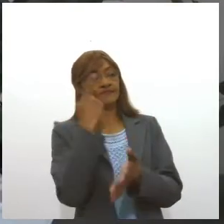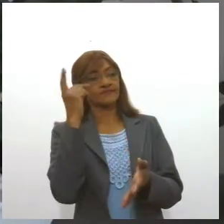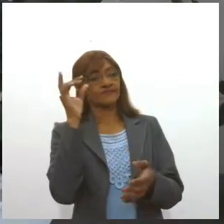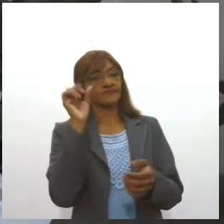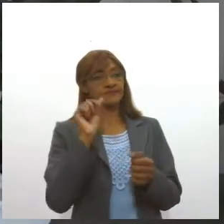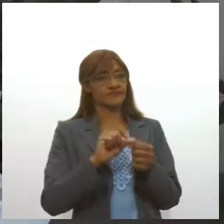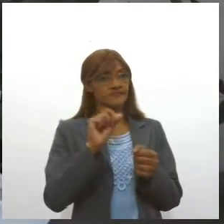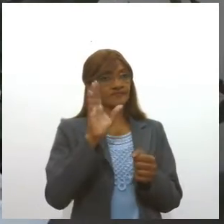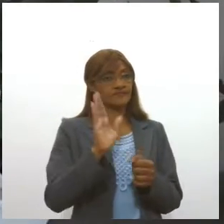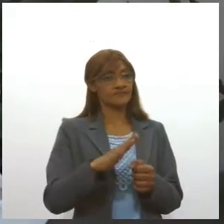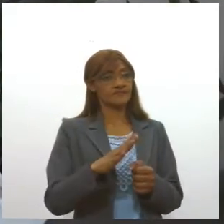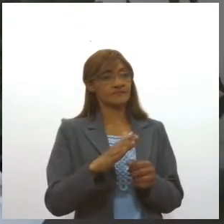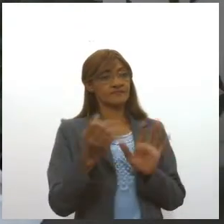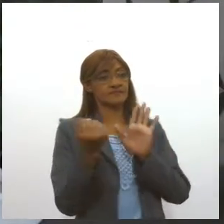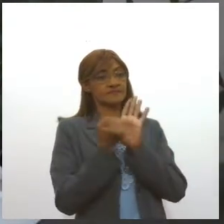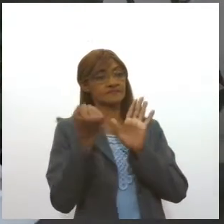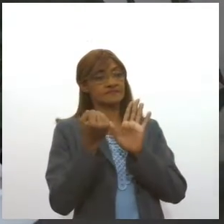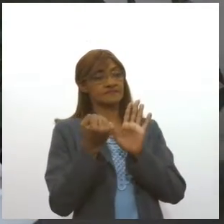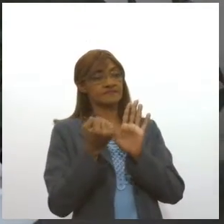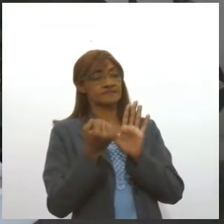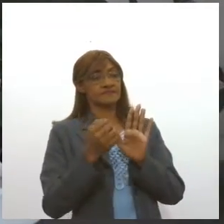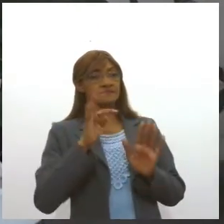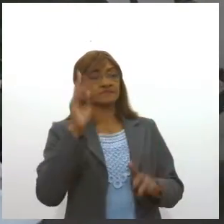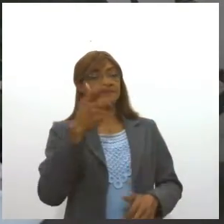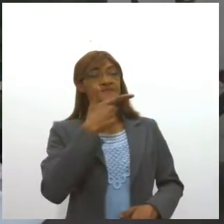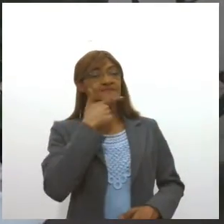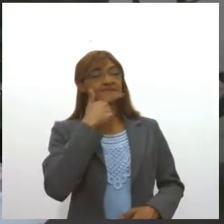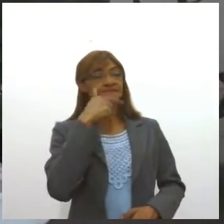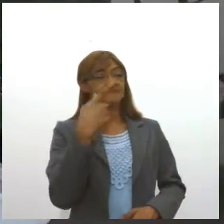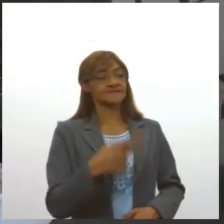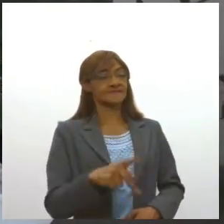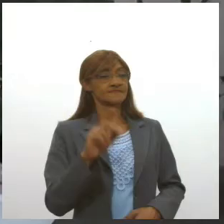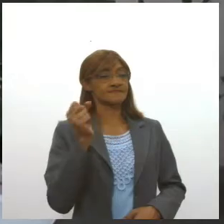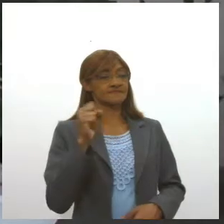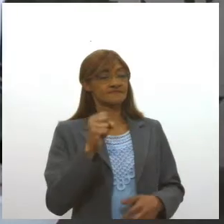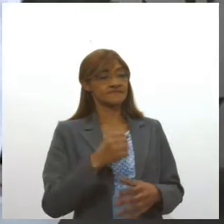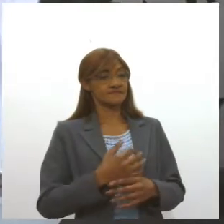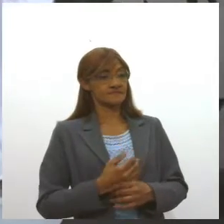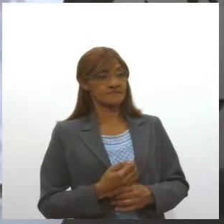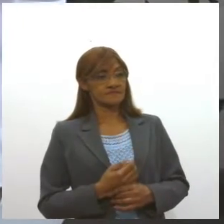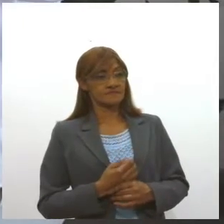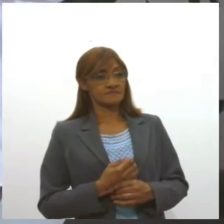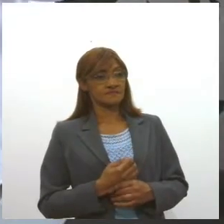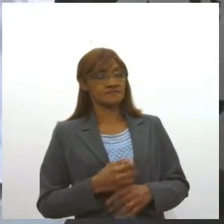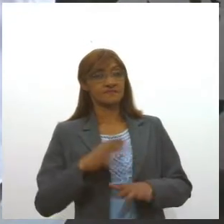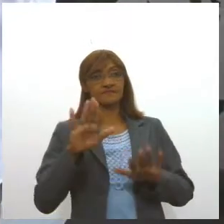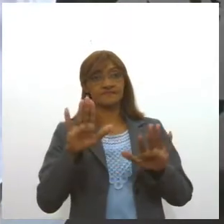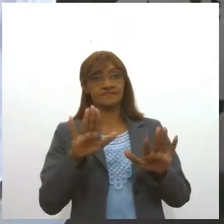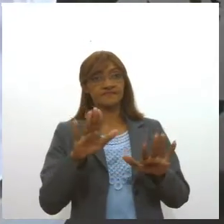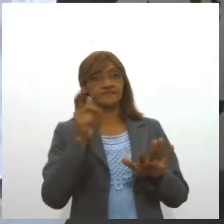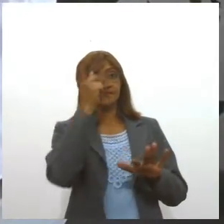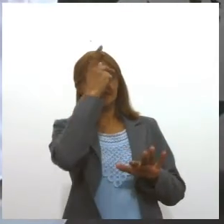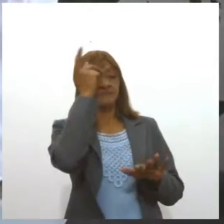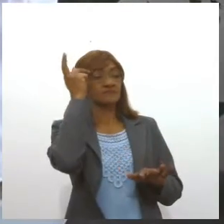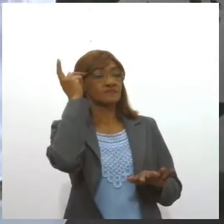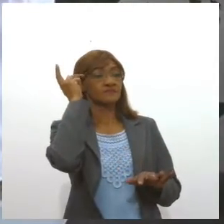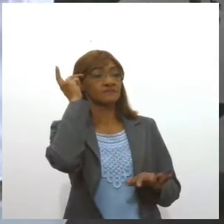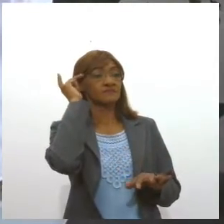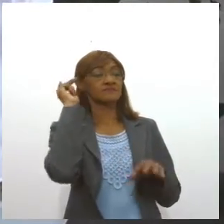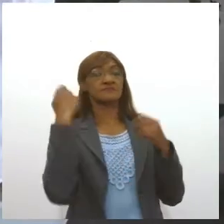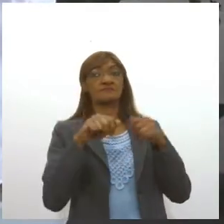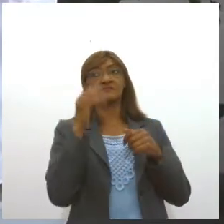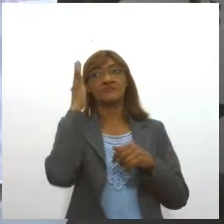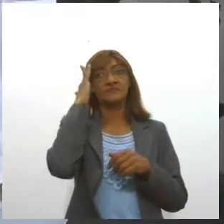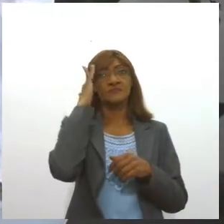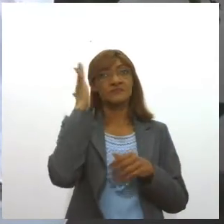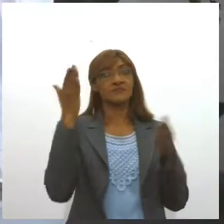haja uma marca aí dos queijos de Sergipe. É, porque o que ocorre é o seguinte, as pessoas têm que ter uma ideia de seguinte, hoje, qualquer